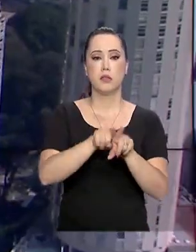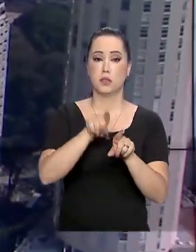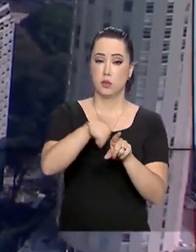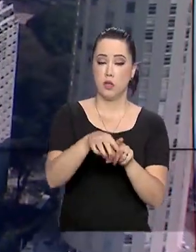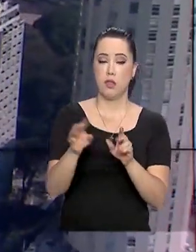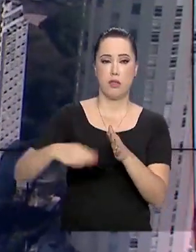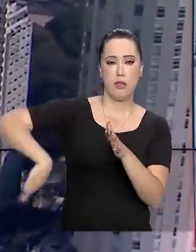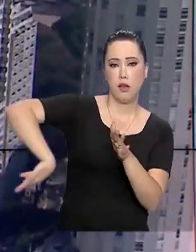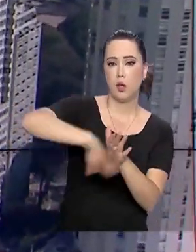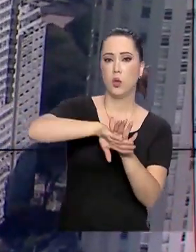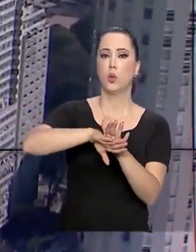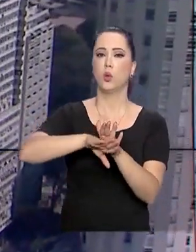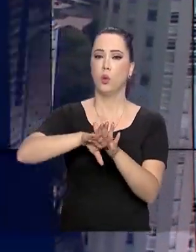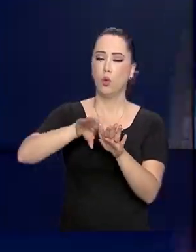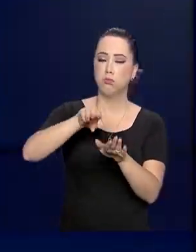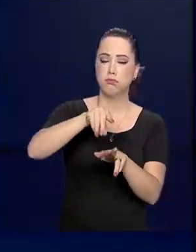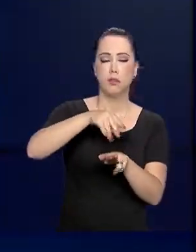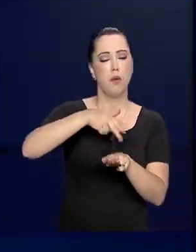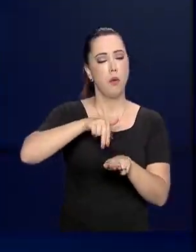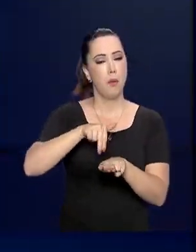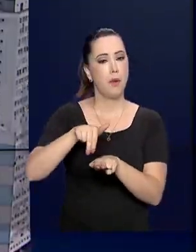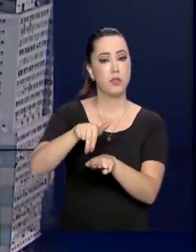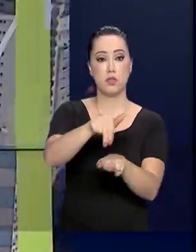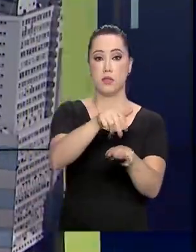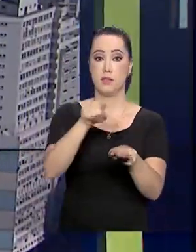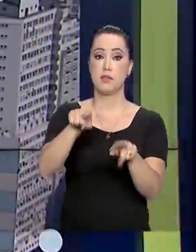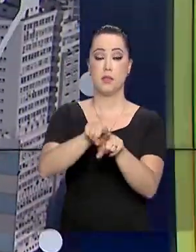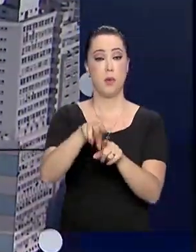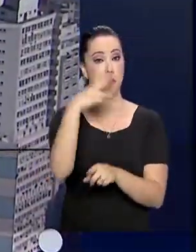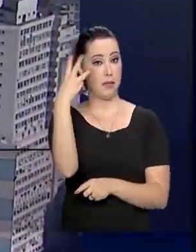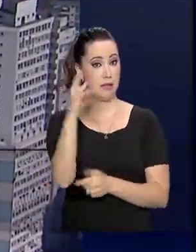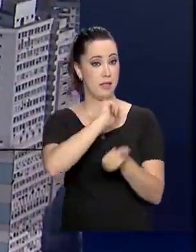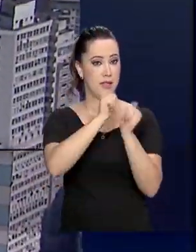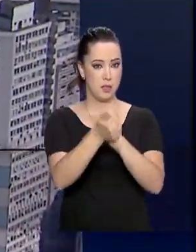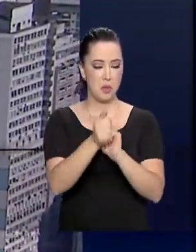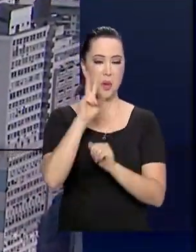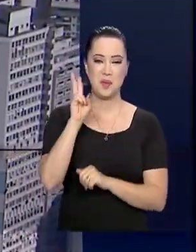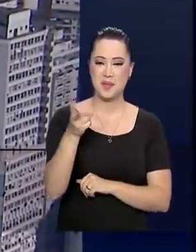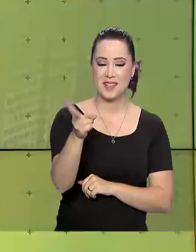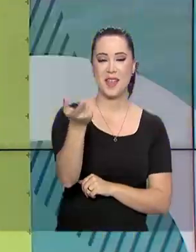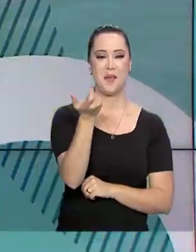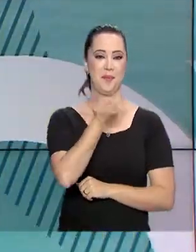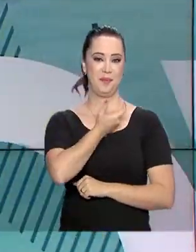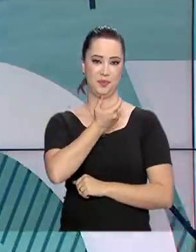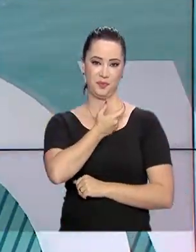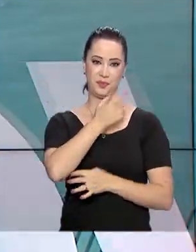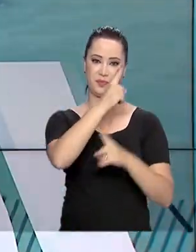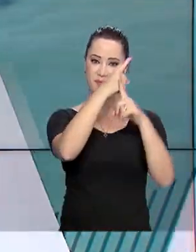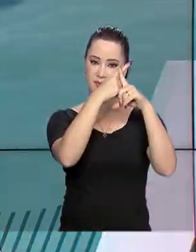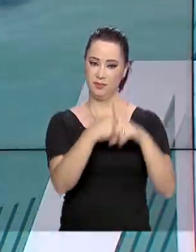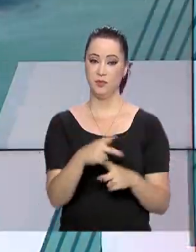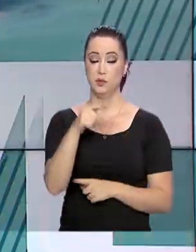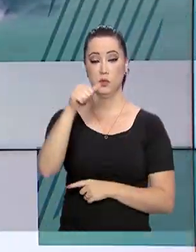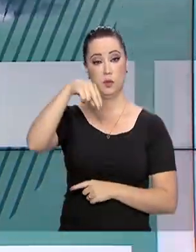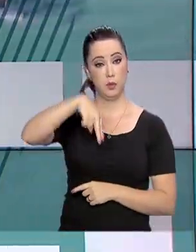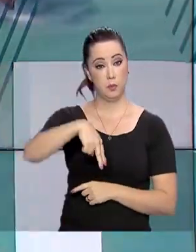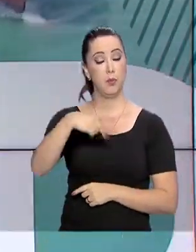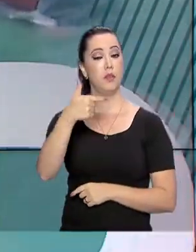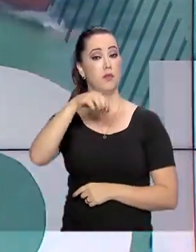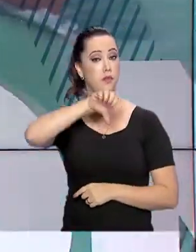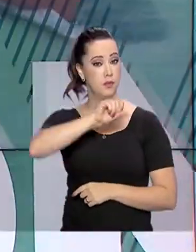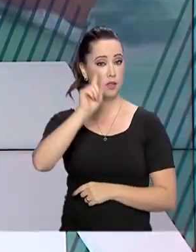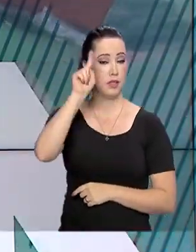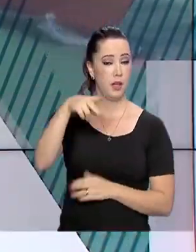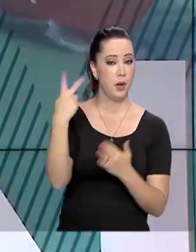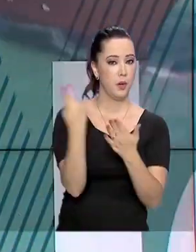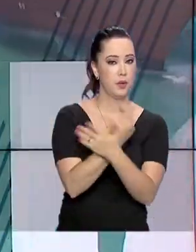patinação artística, triatlo. O Brasil continua fazendo coleção de medalhas nos Jogos Pan-Americanos de 2019, que